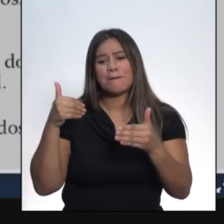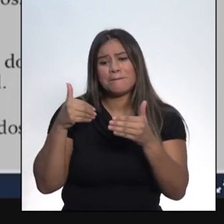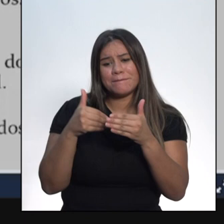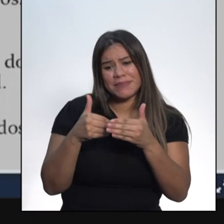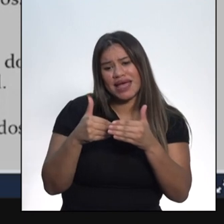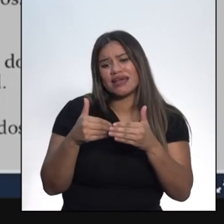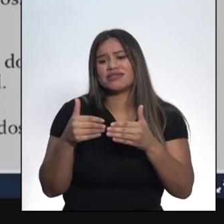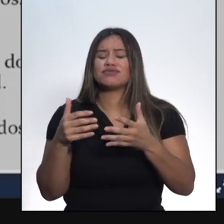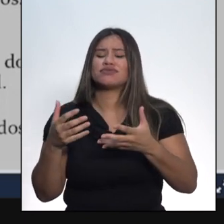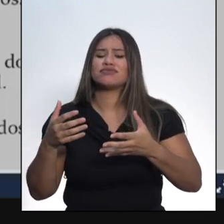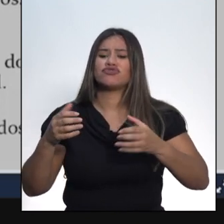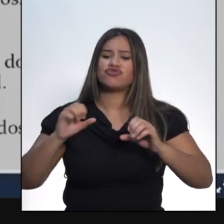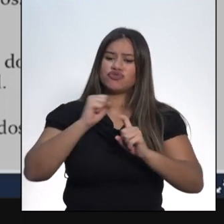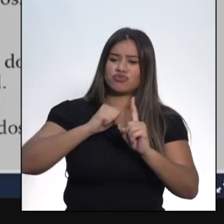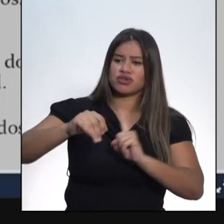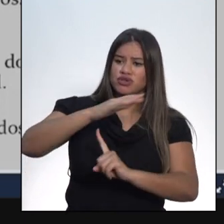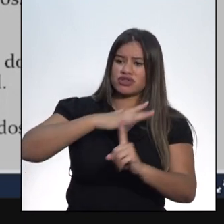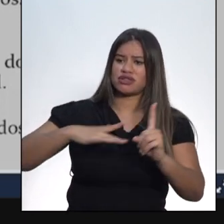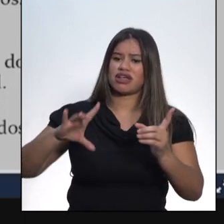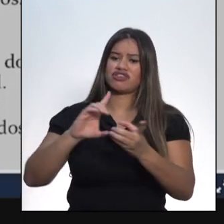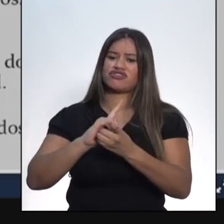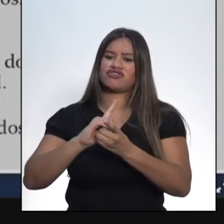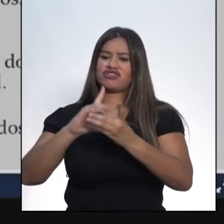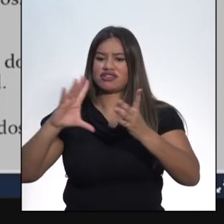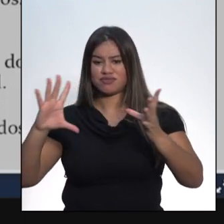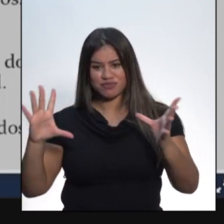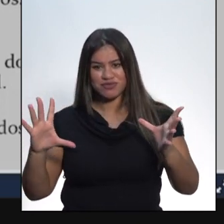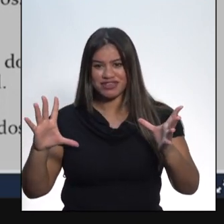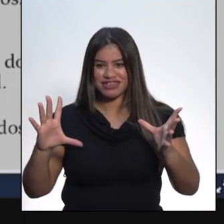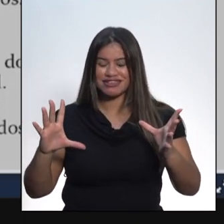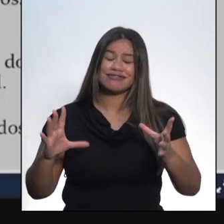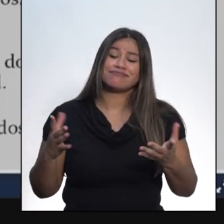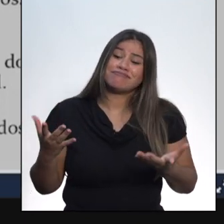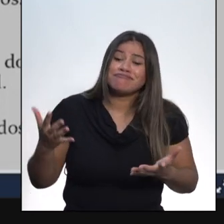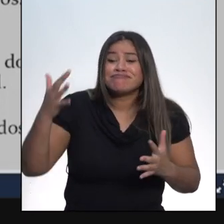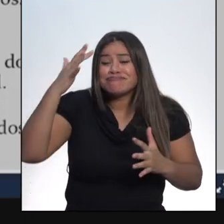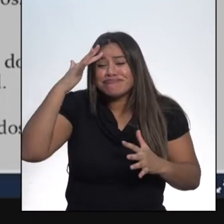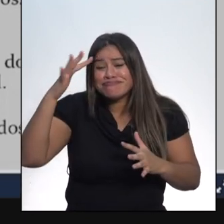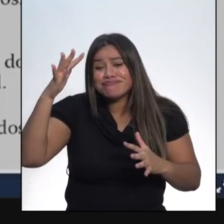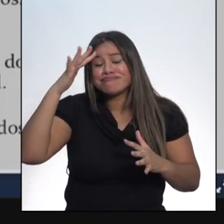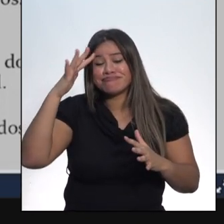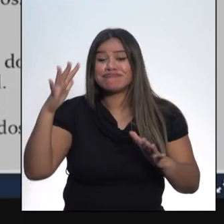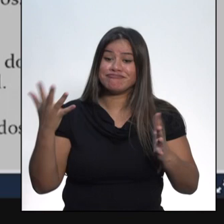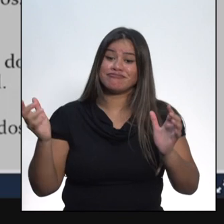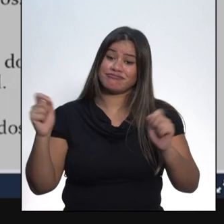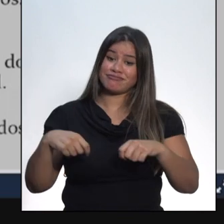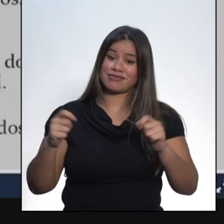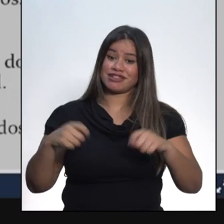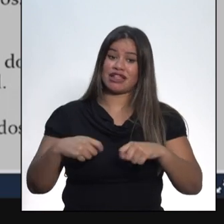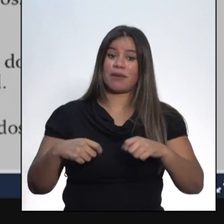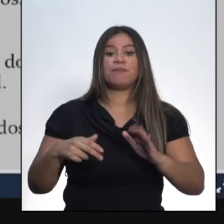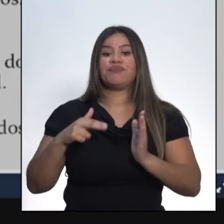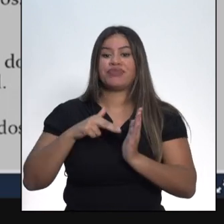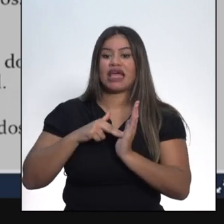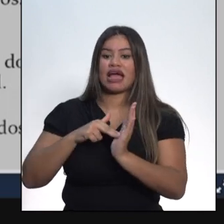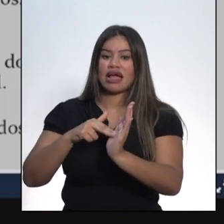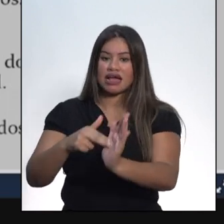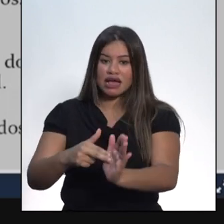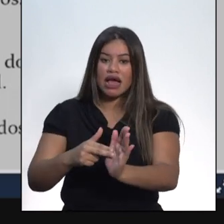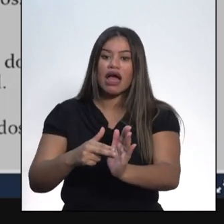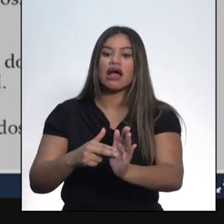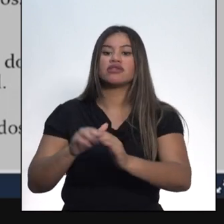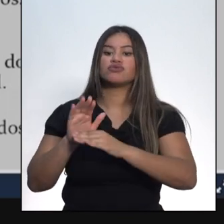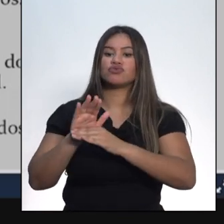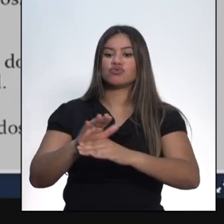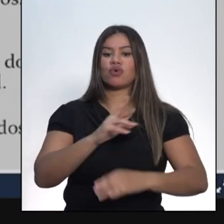democrática. Pelo menos, na teoria, é assim que as coisas funcionam. A Carta Constitucional estabeleceu a República